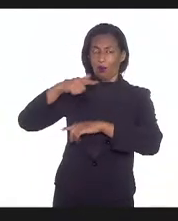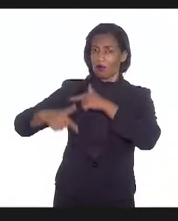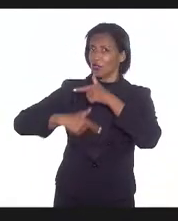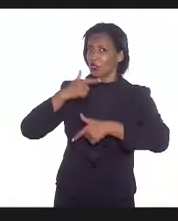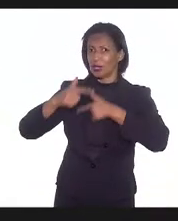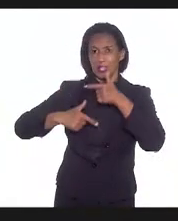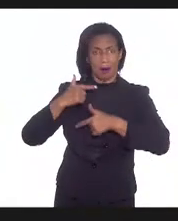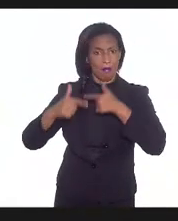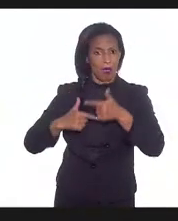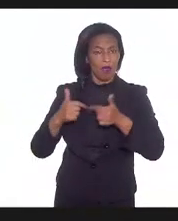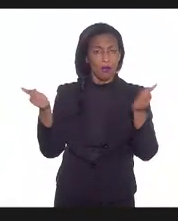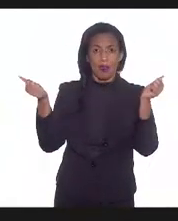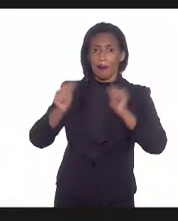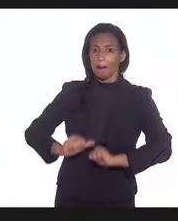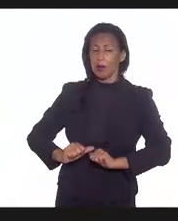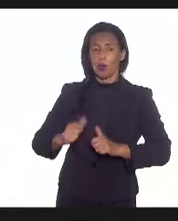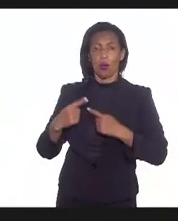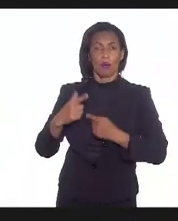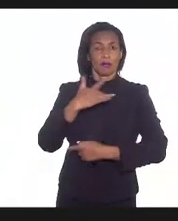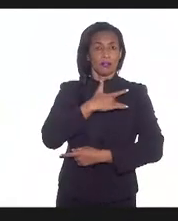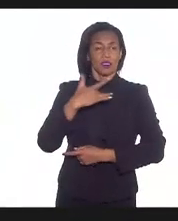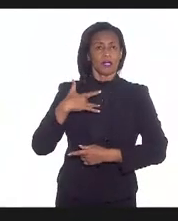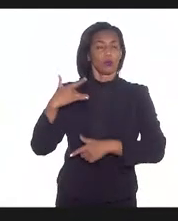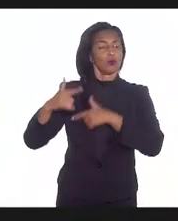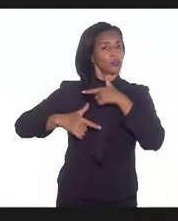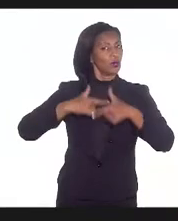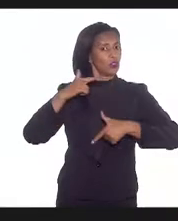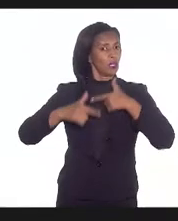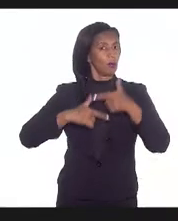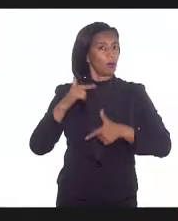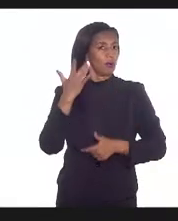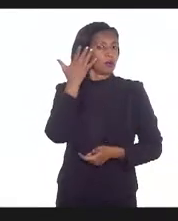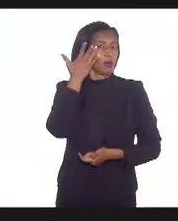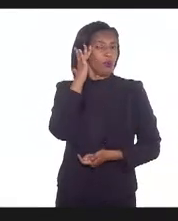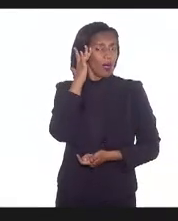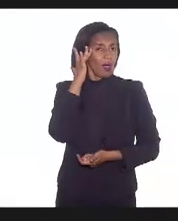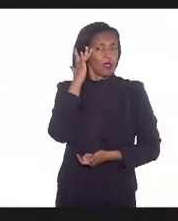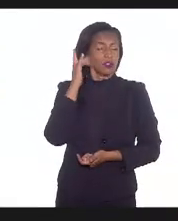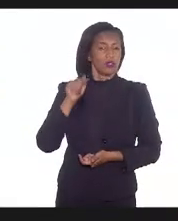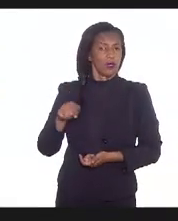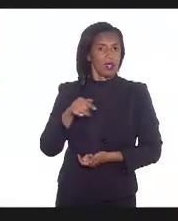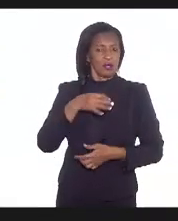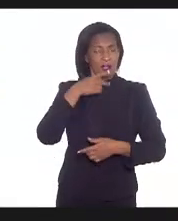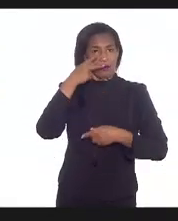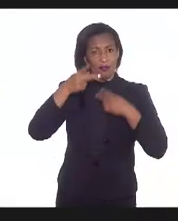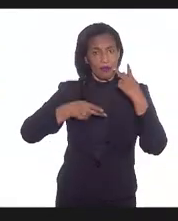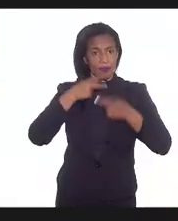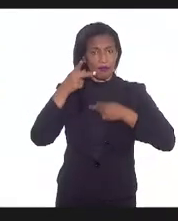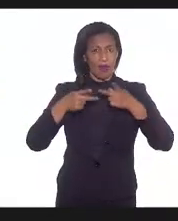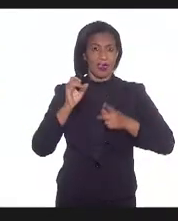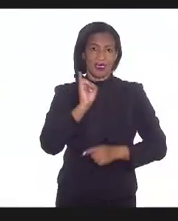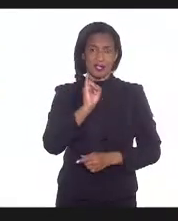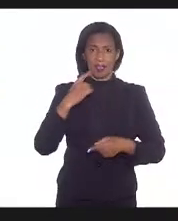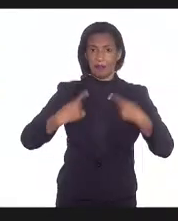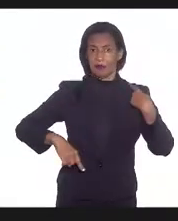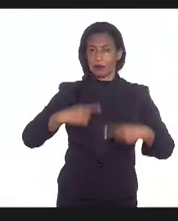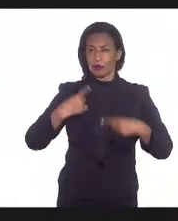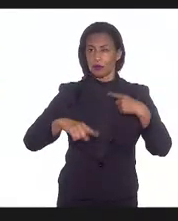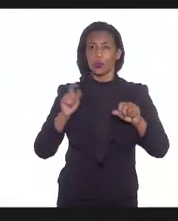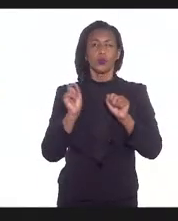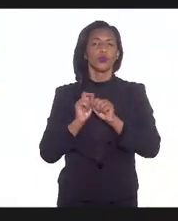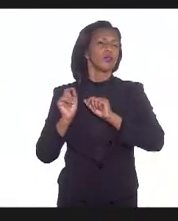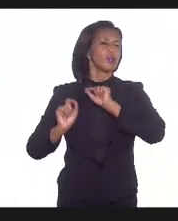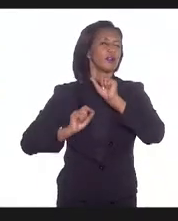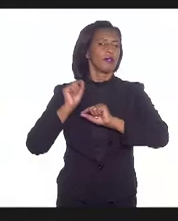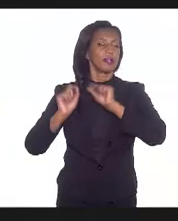nem com promoção de saúde desses trabalhadores e trabalhadoras. Então, acho que essa questão é, se é para se discutir o que fazer, é